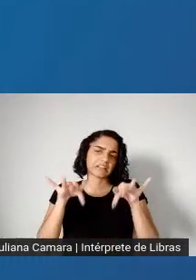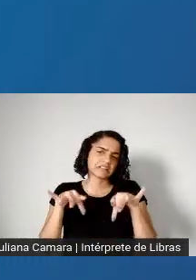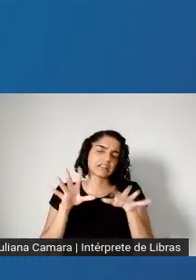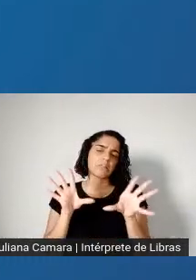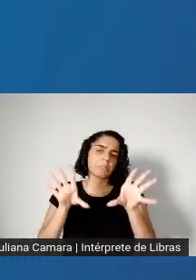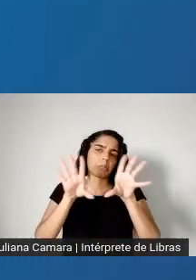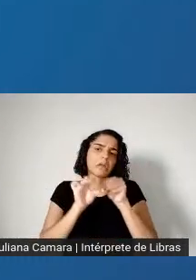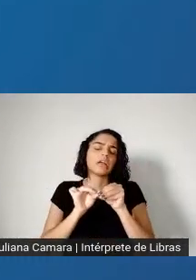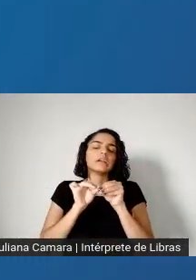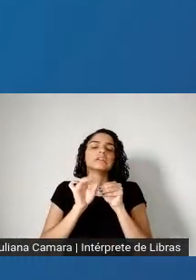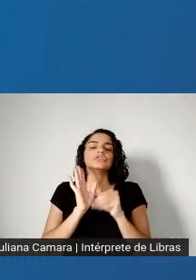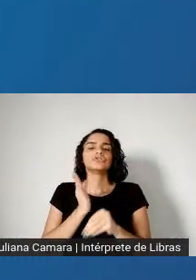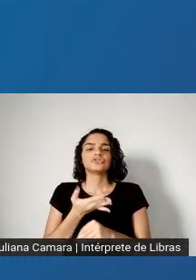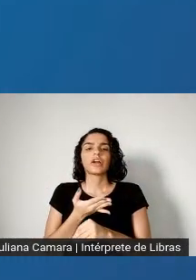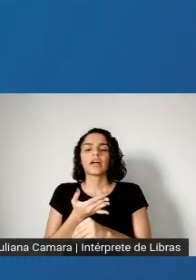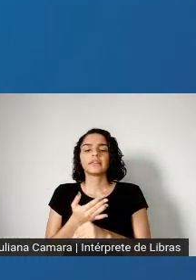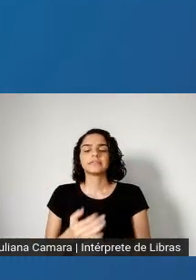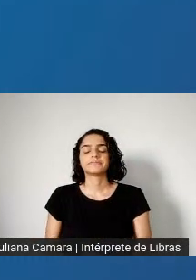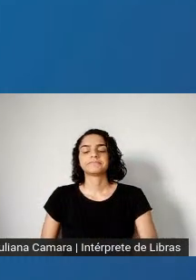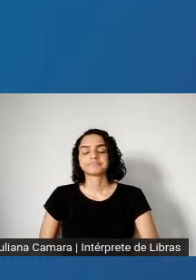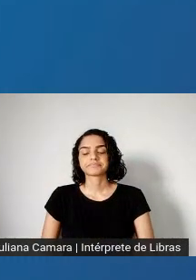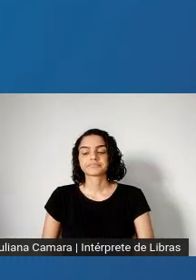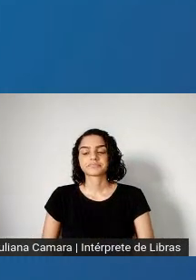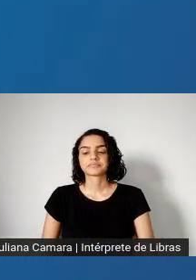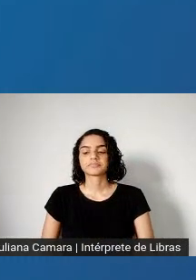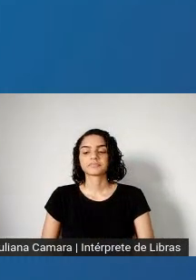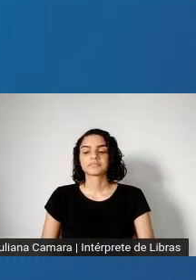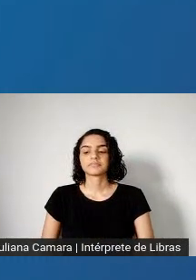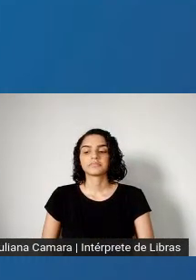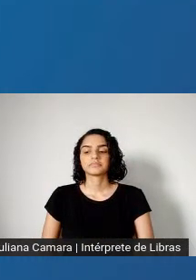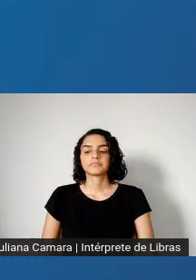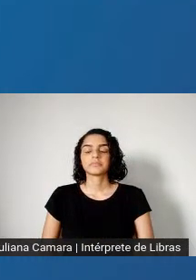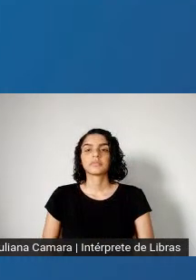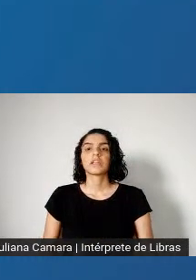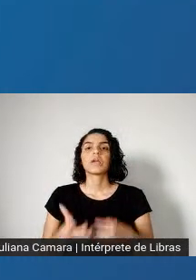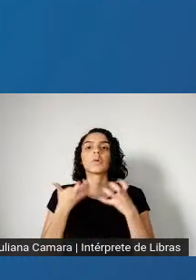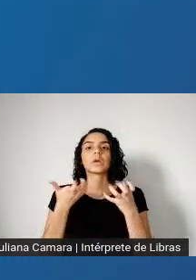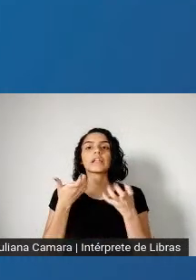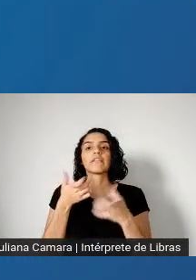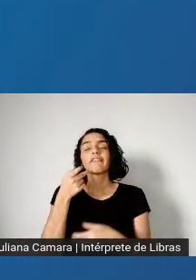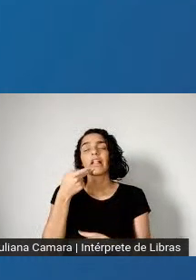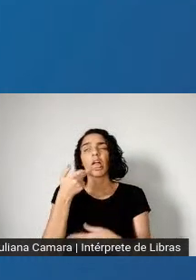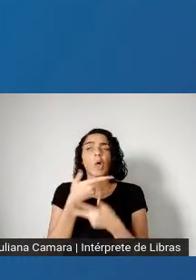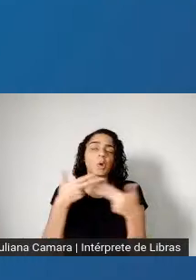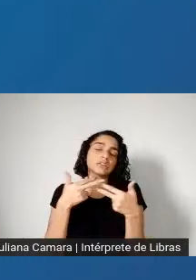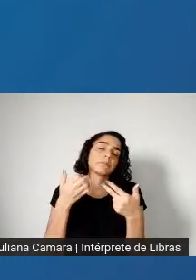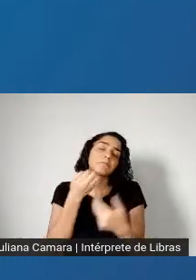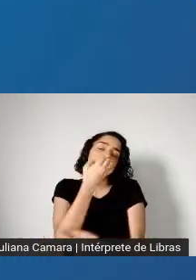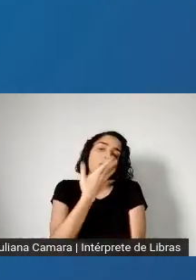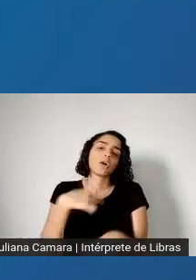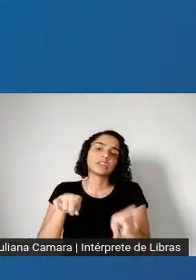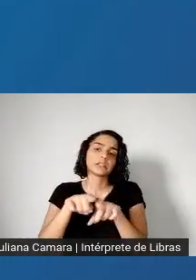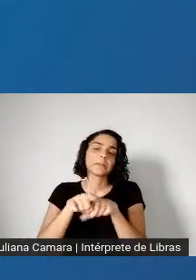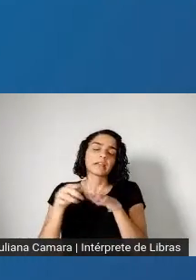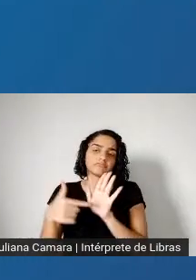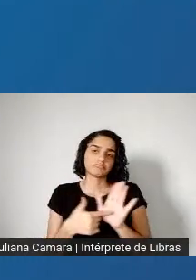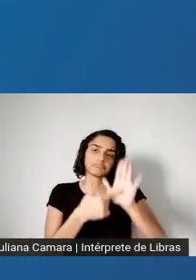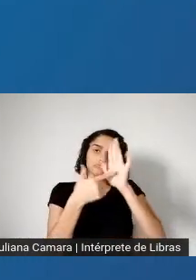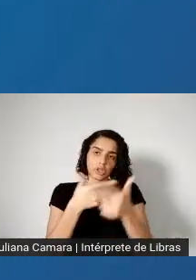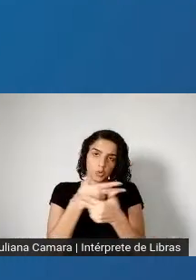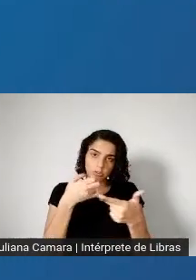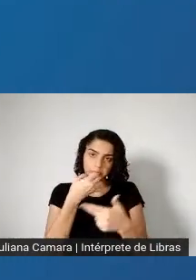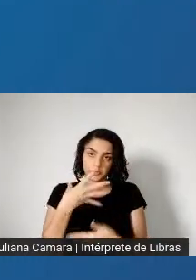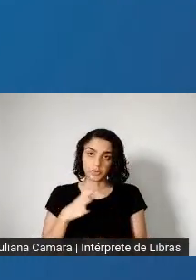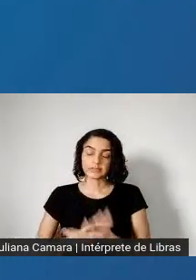contribuição, diálogo, né? Eu queria colocar uma agenda positiva também, né? Se é verdade que a saúde